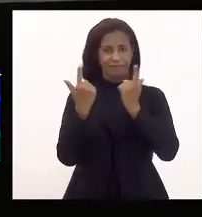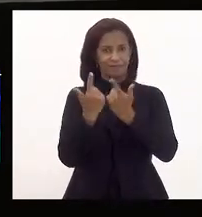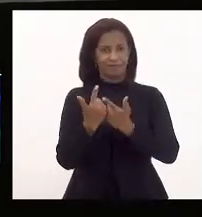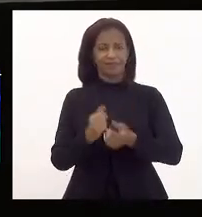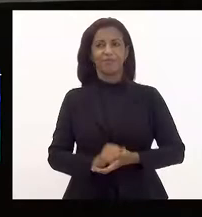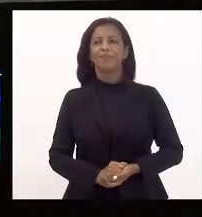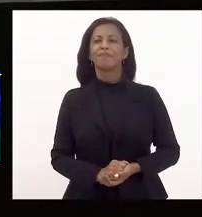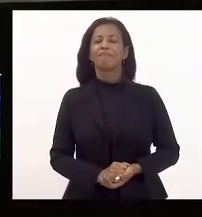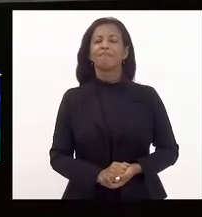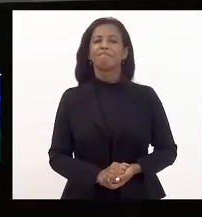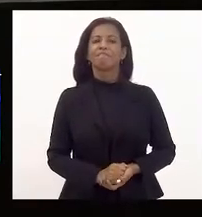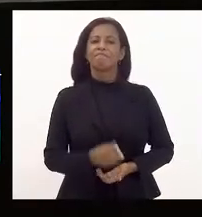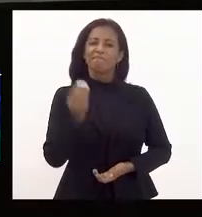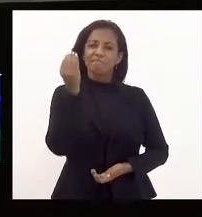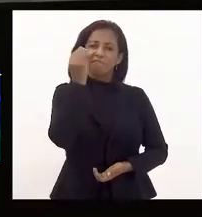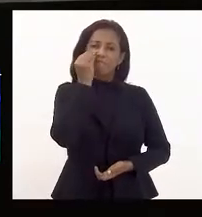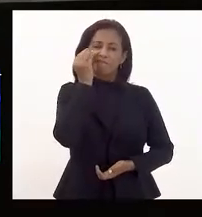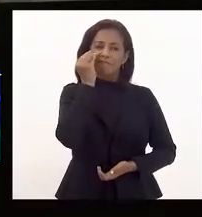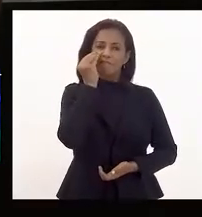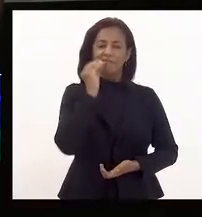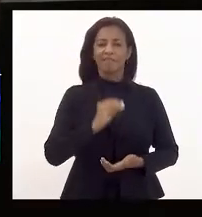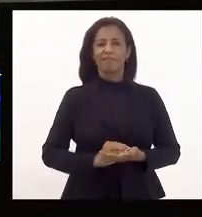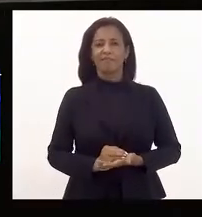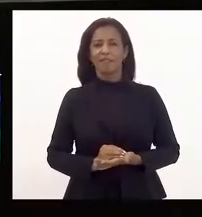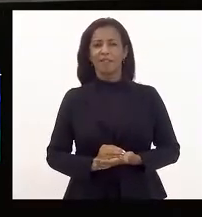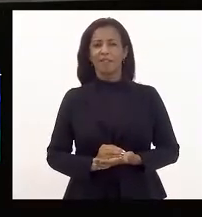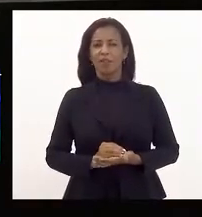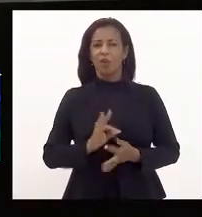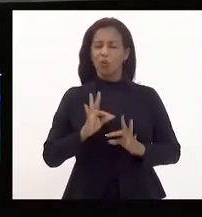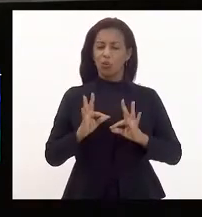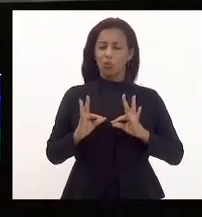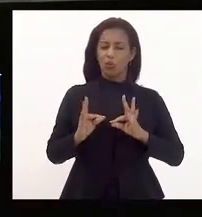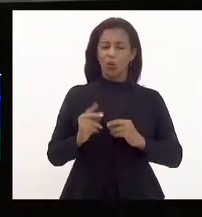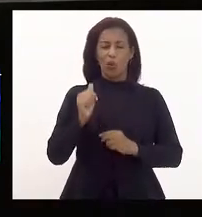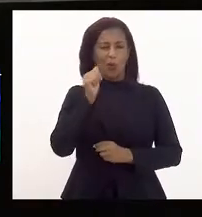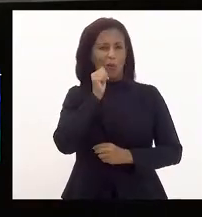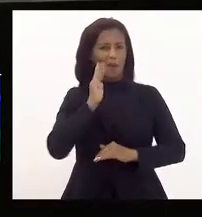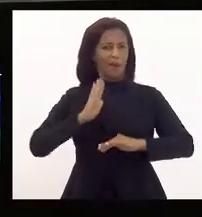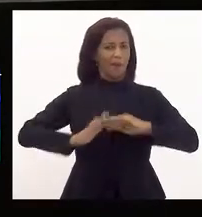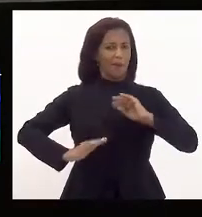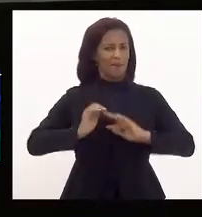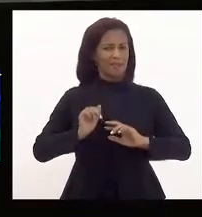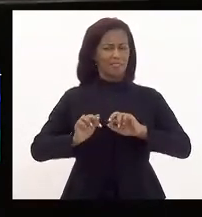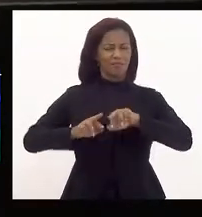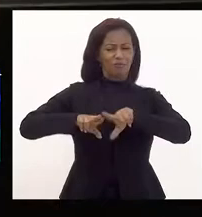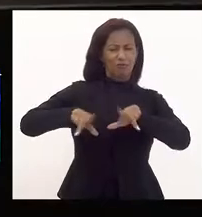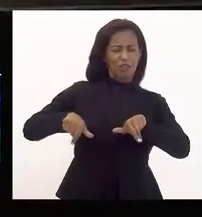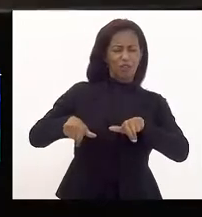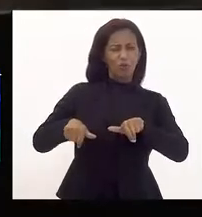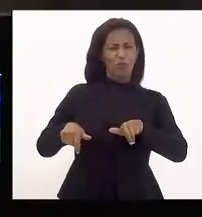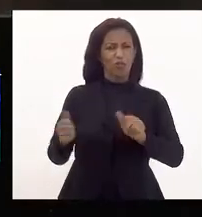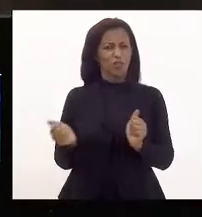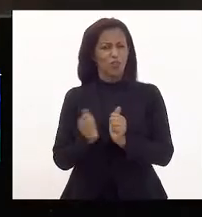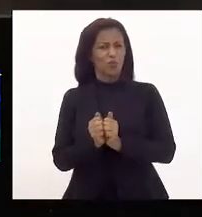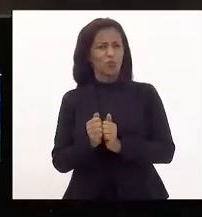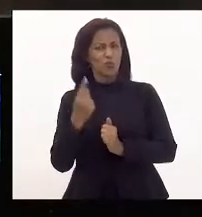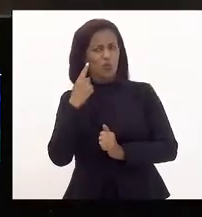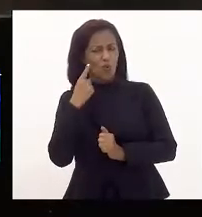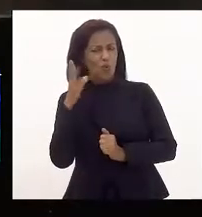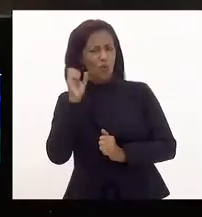Ouvindo aqui atentamente, com a capacidade que nós mulheres temos de fazer várias coisas e ouvir as discussões.